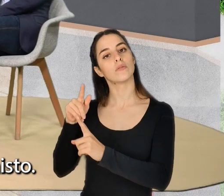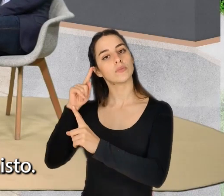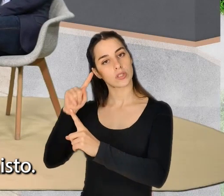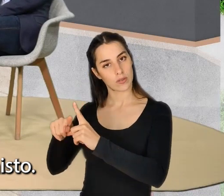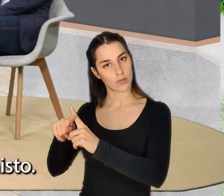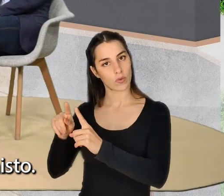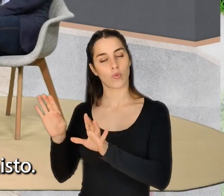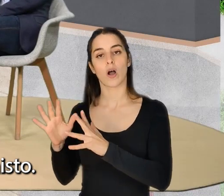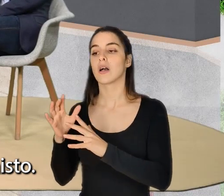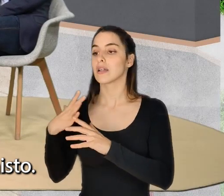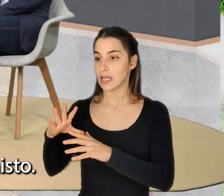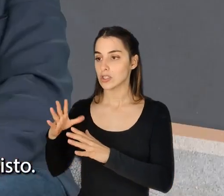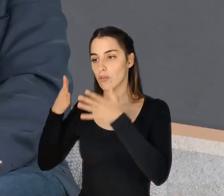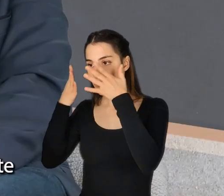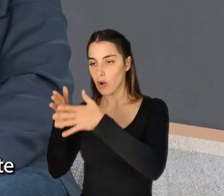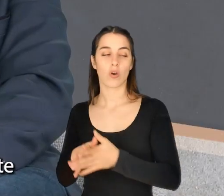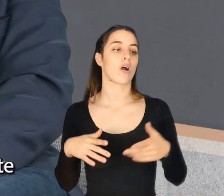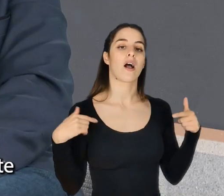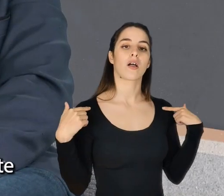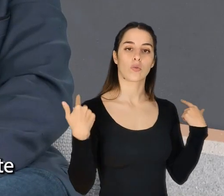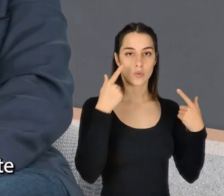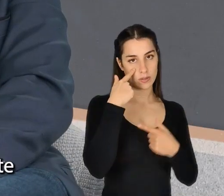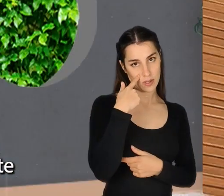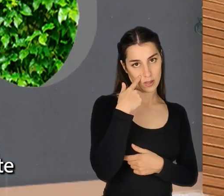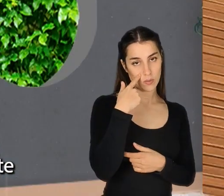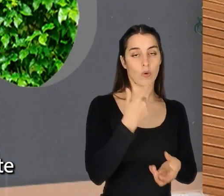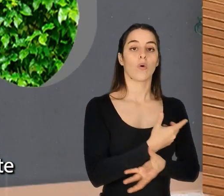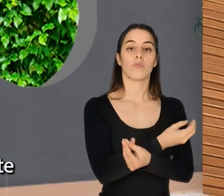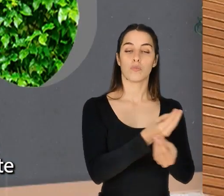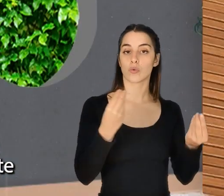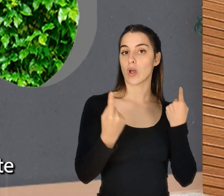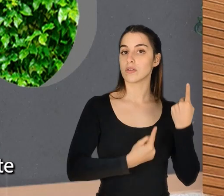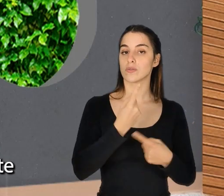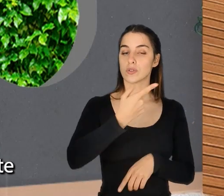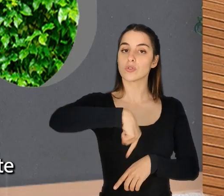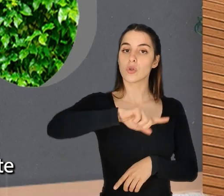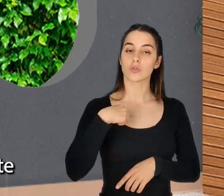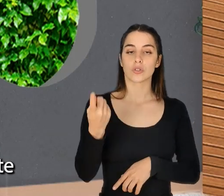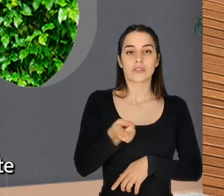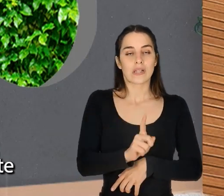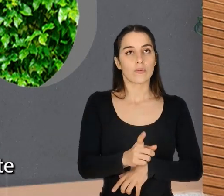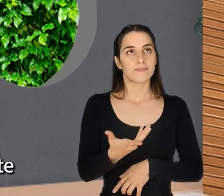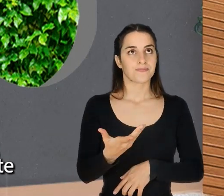golo, objetivo? Olha, queres, foca-te nisto. Autoconhecimento. Muitas vezes nós não